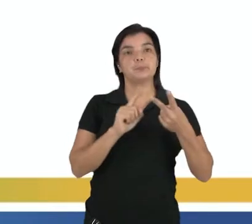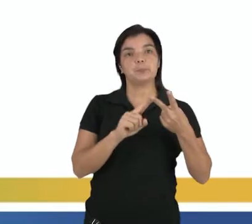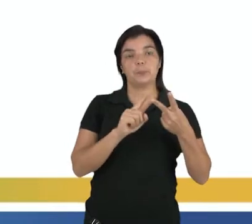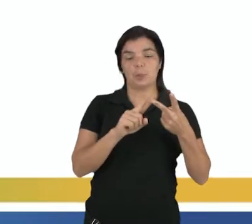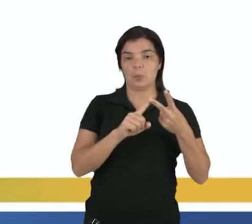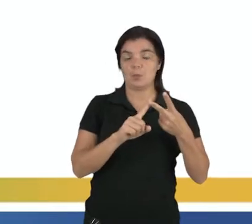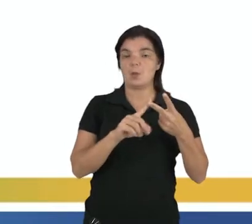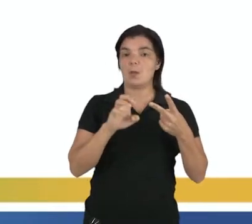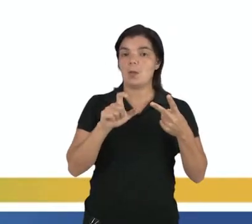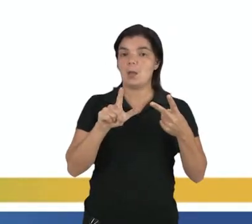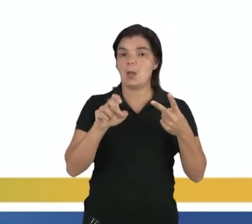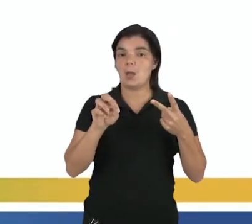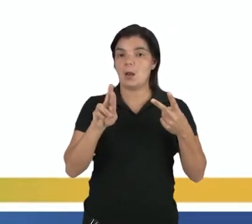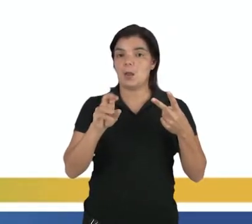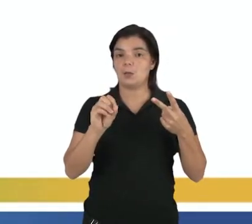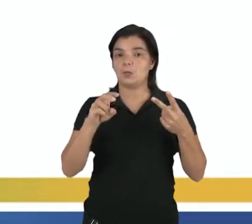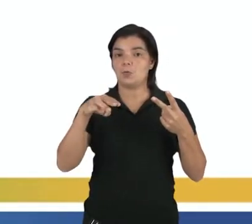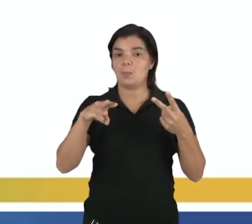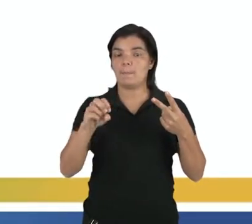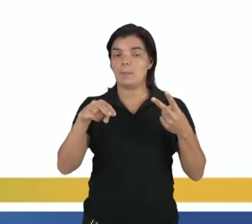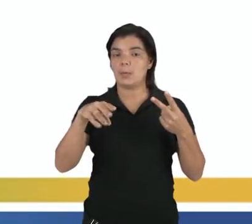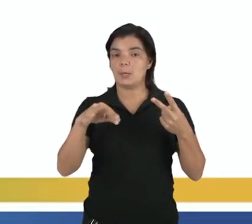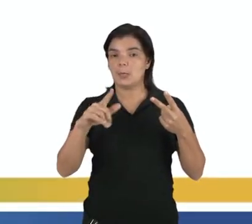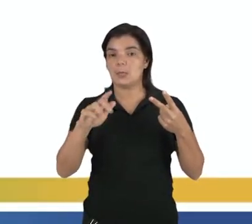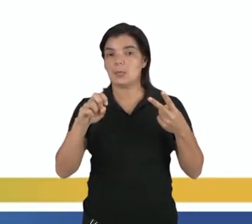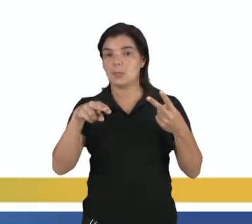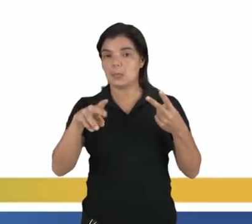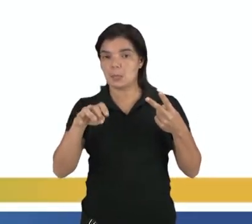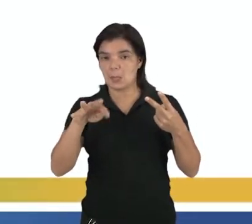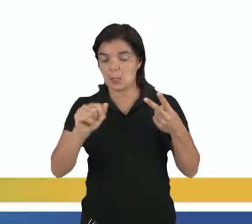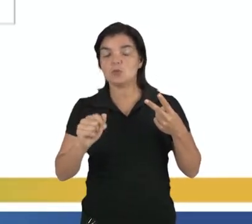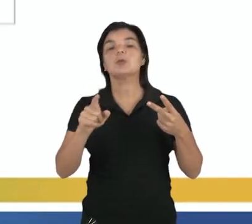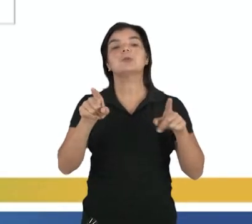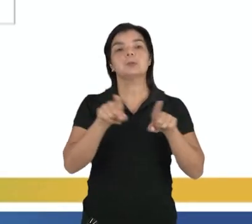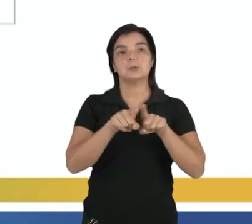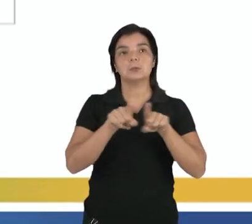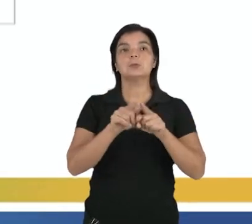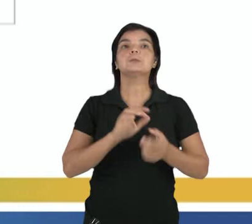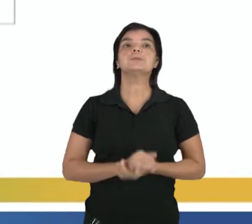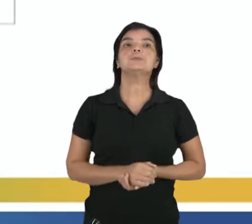As ondas eletromagnéticas, como a luz, né, elas são ondas transversais, tá.